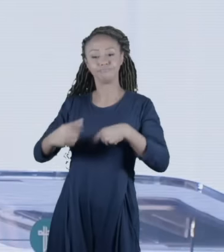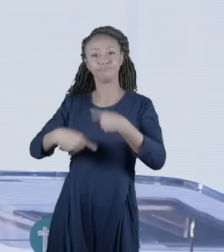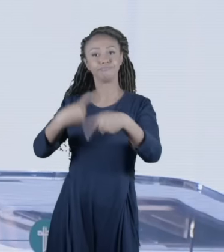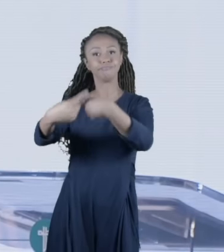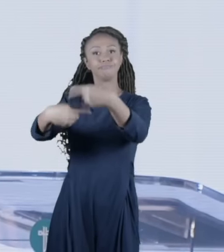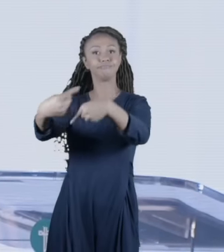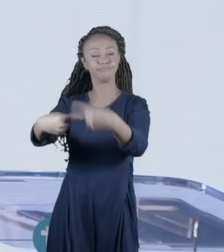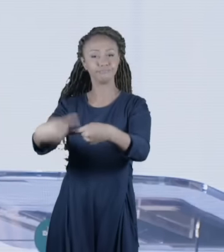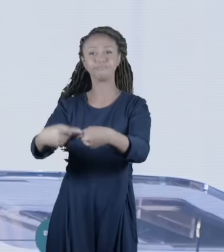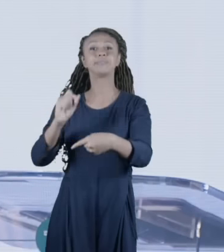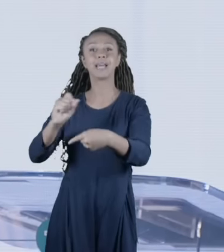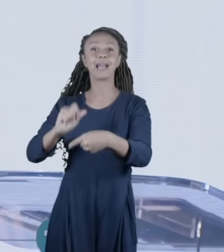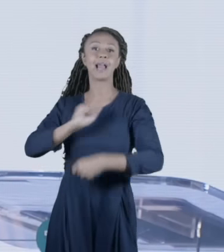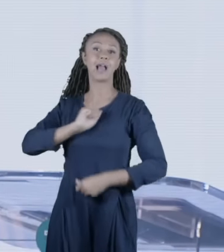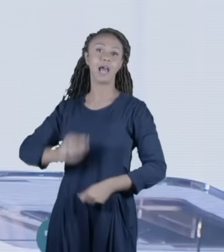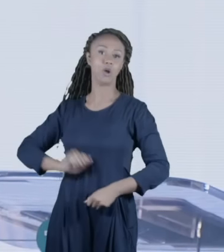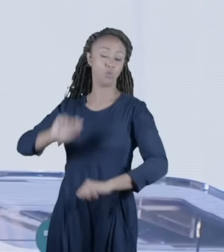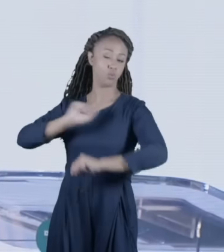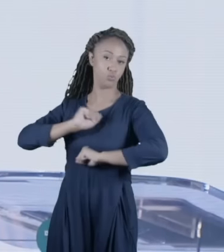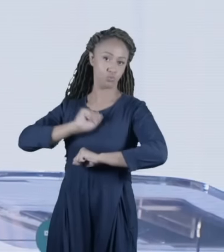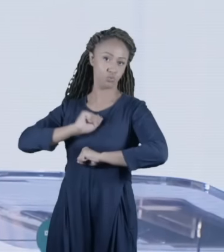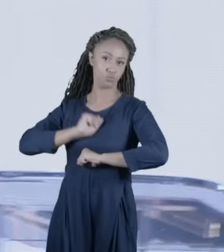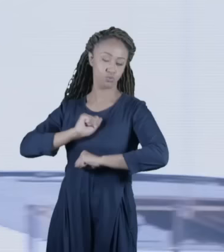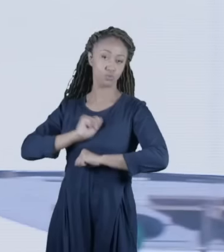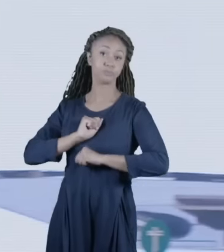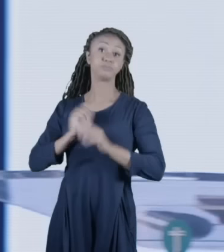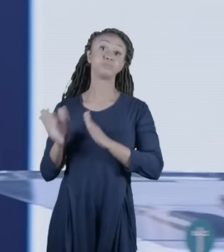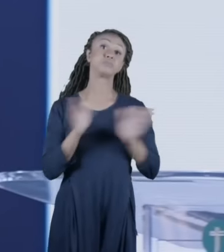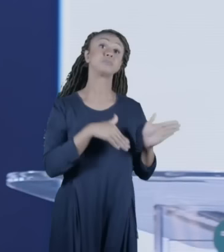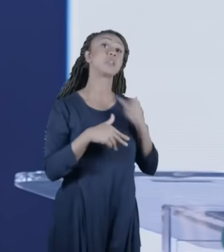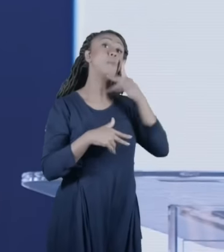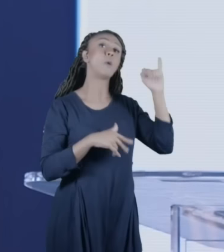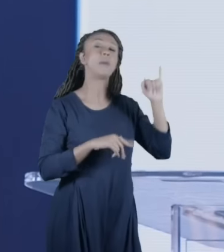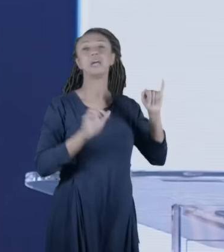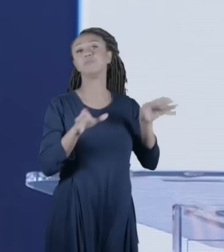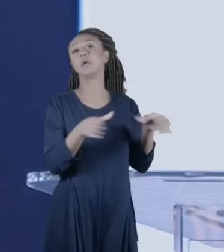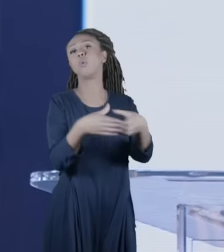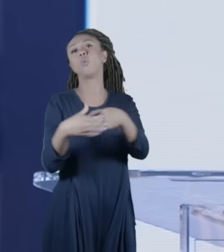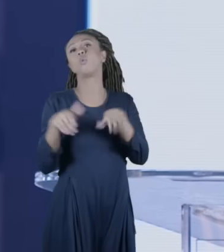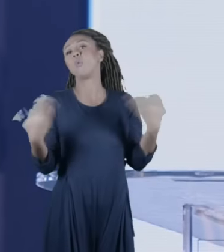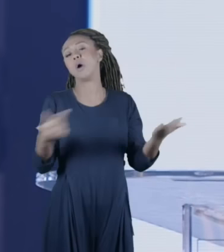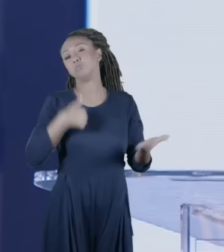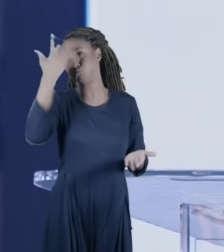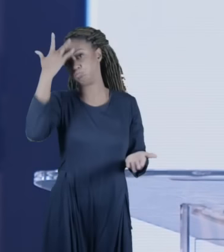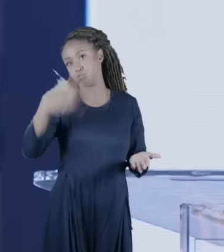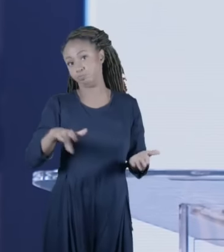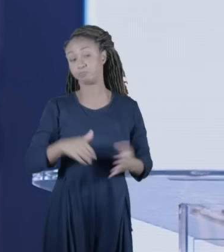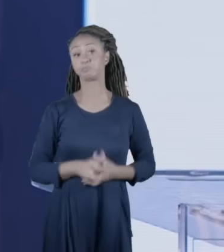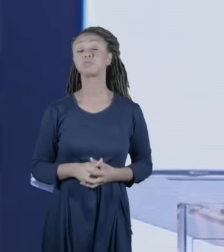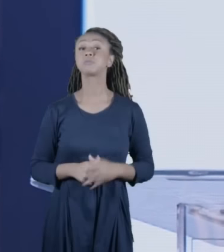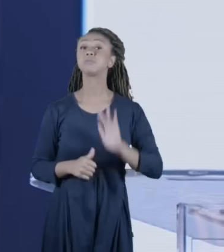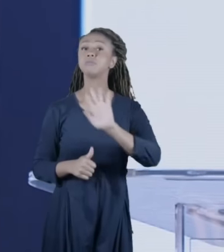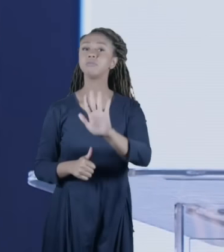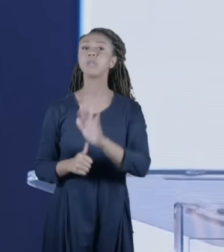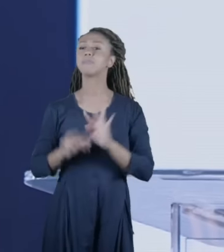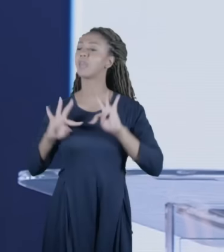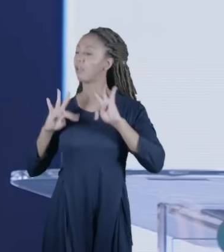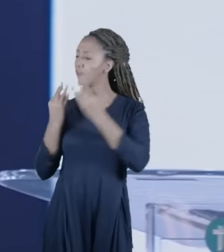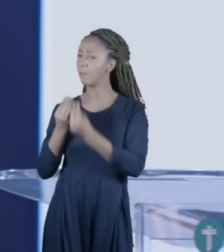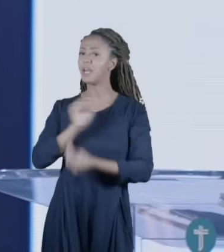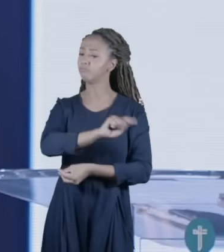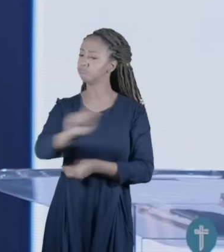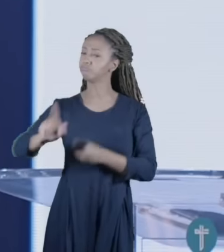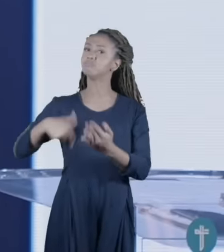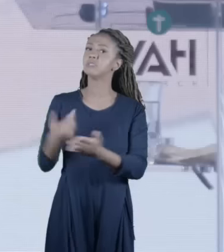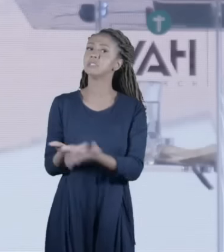família descendente de sacerdote de Arão. Do lado do meu pai a não sabe qual a tribo. Mas a gente tem essas famílias até os dias de